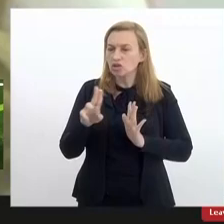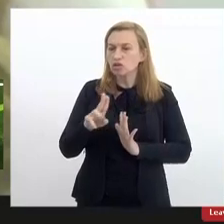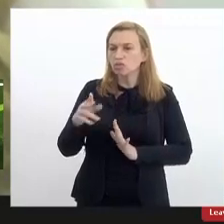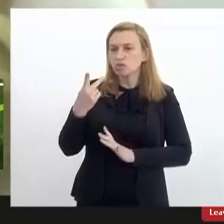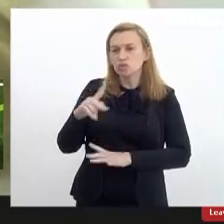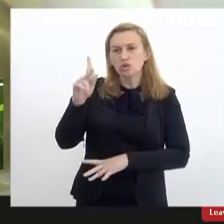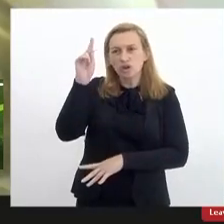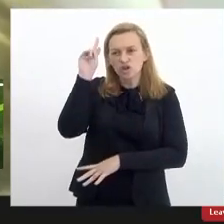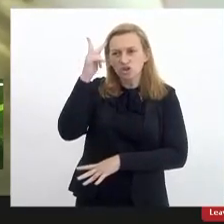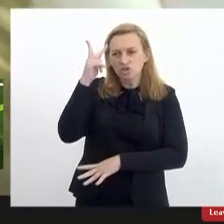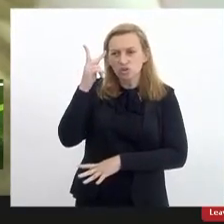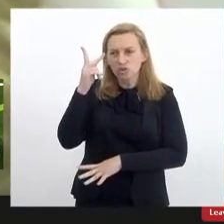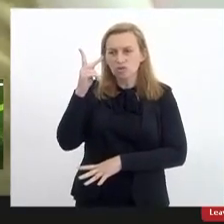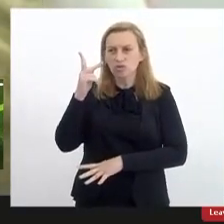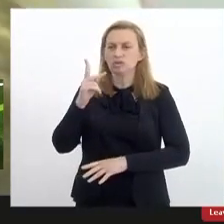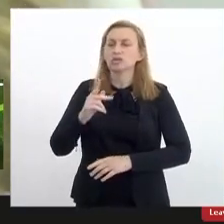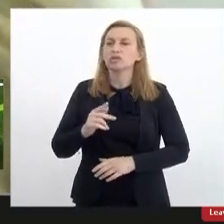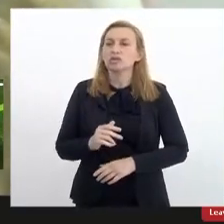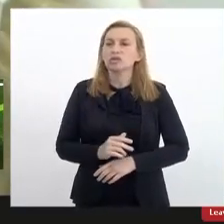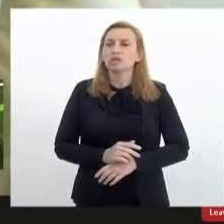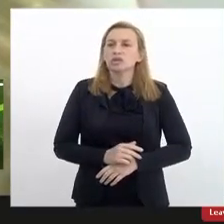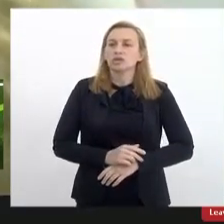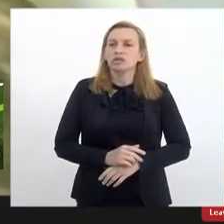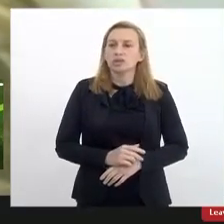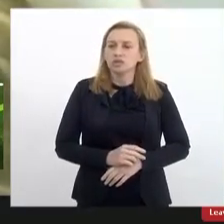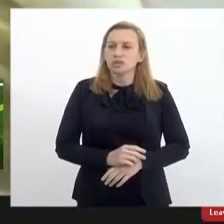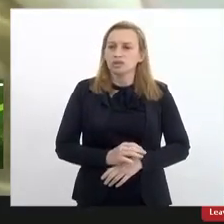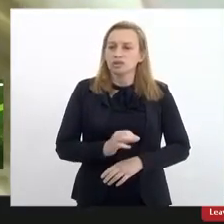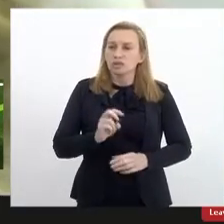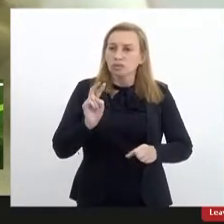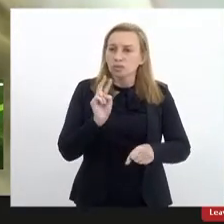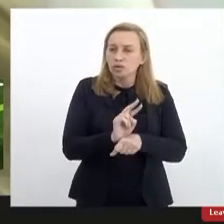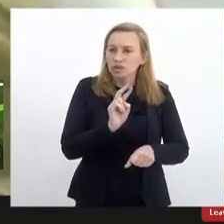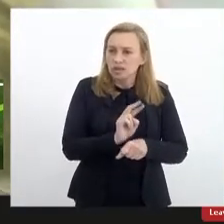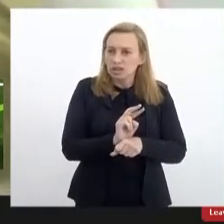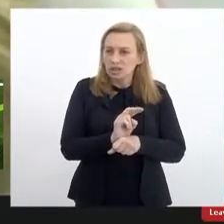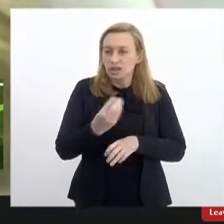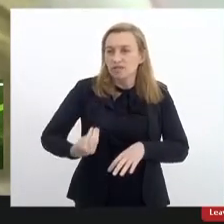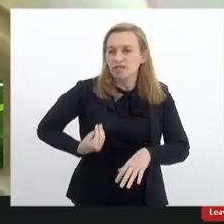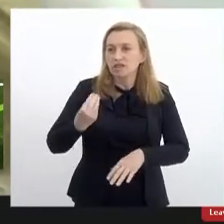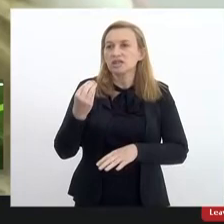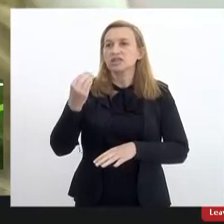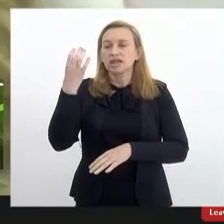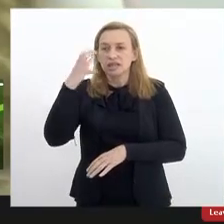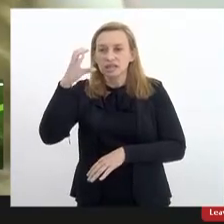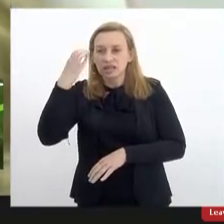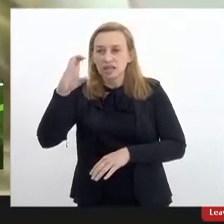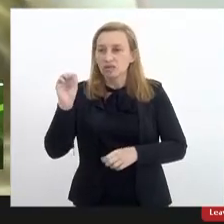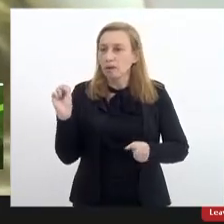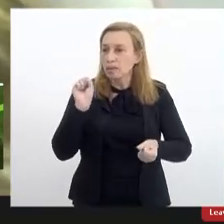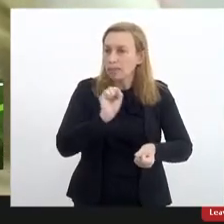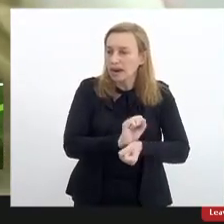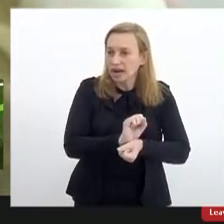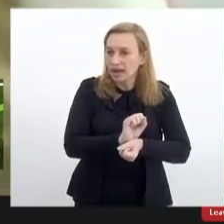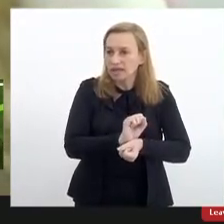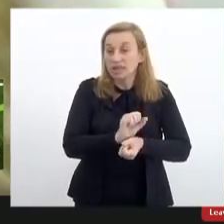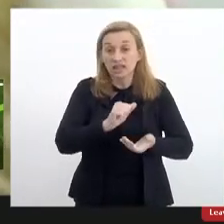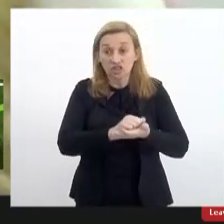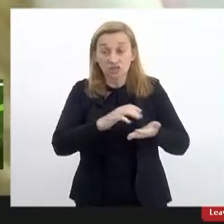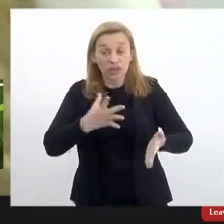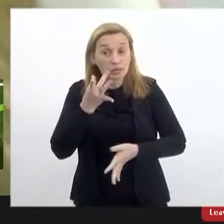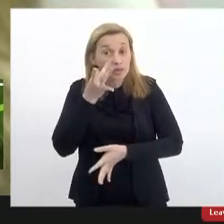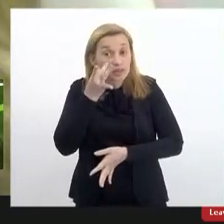ele assumiu o protagonismo com firme posição em defesa da vida e da ciência, né? Com a suspensão temporária das atividades